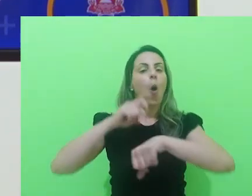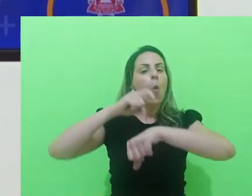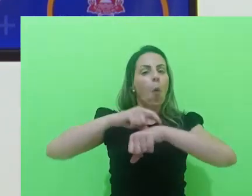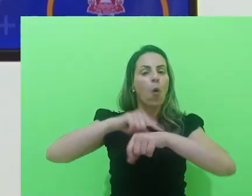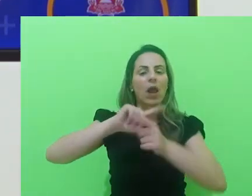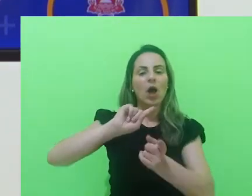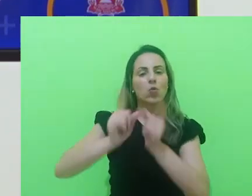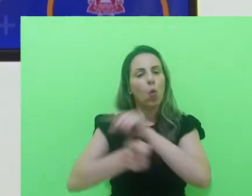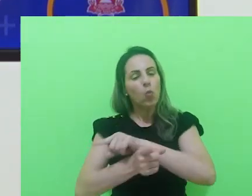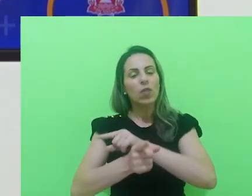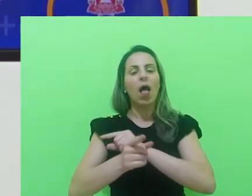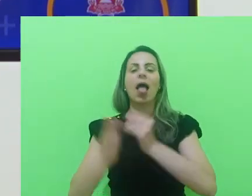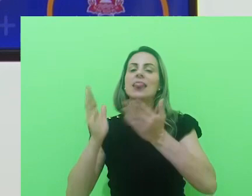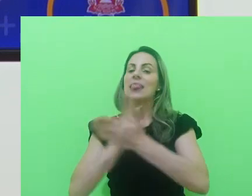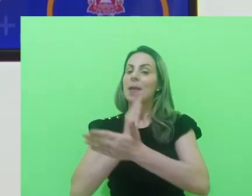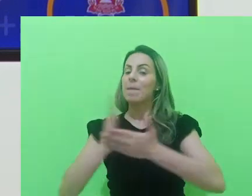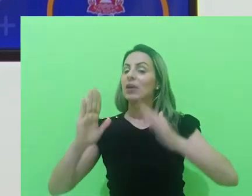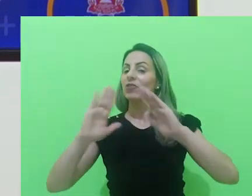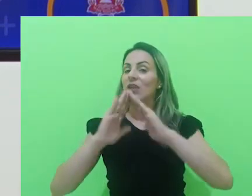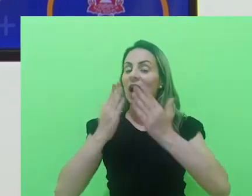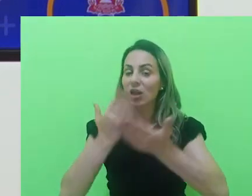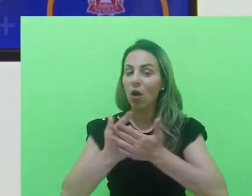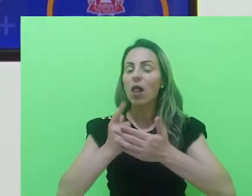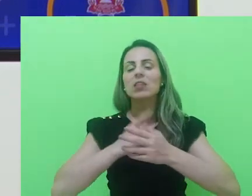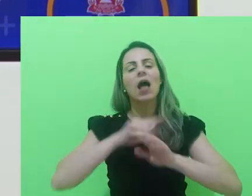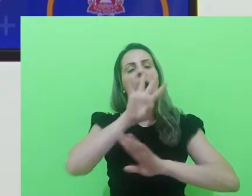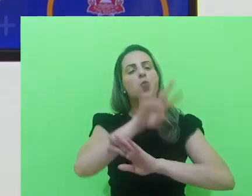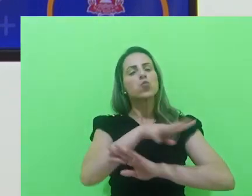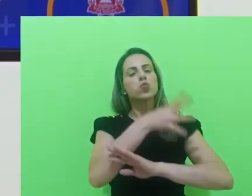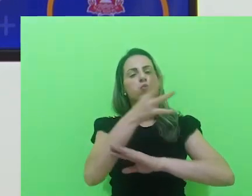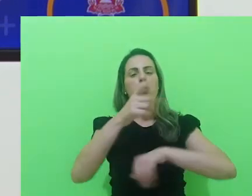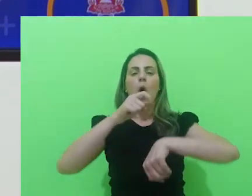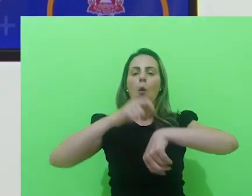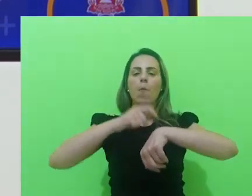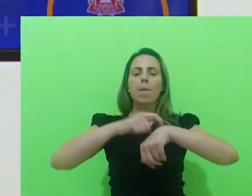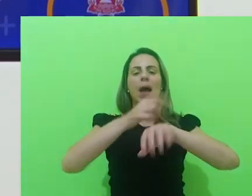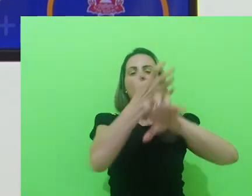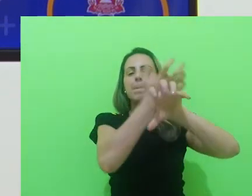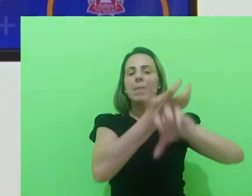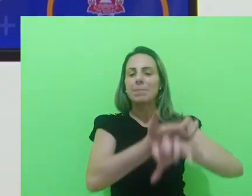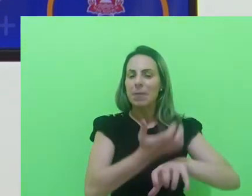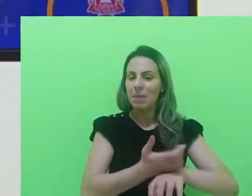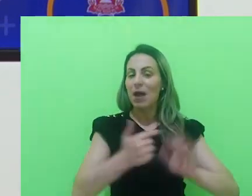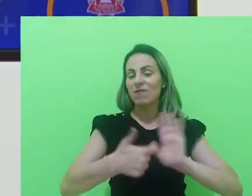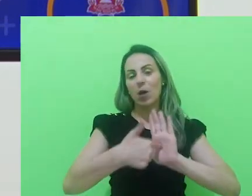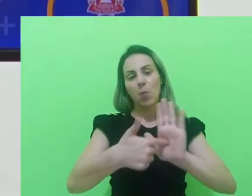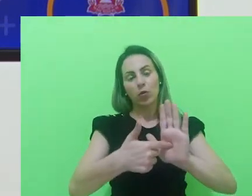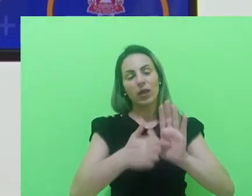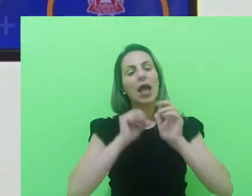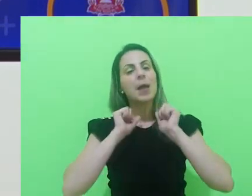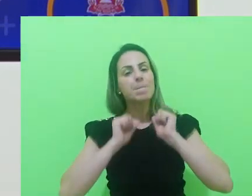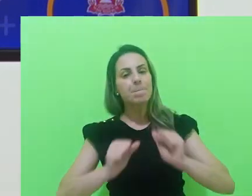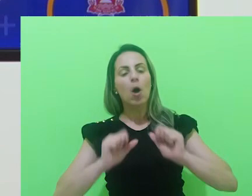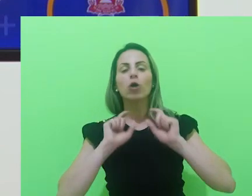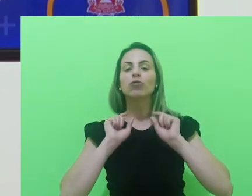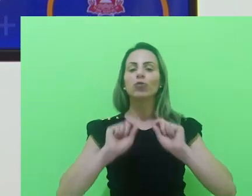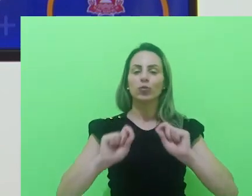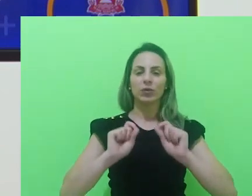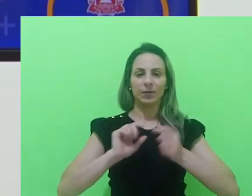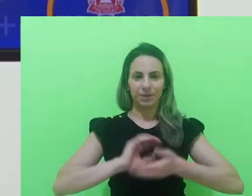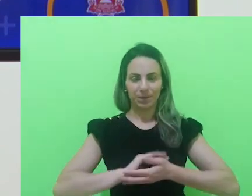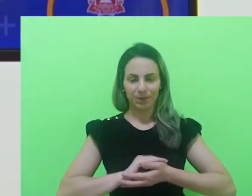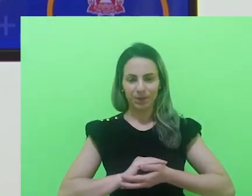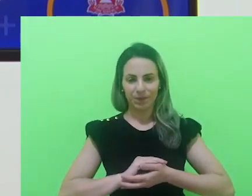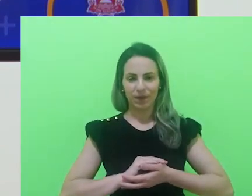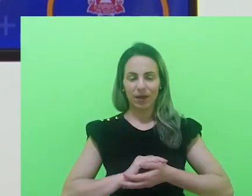Depende de cada instituição, certo? Depende da grade e horária que eles vão apresentar para vocês, certo? E pode, como eu falei já, que